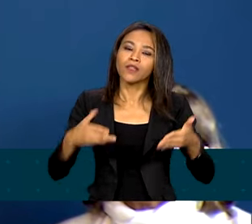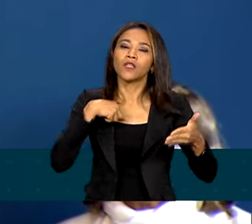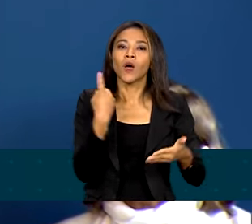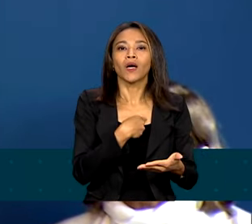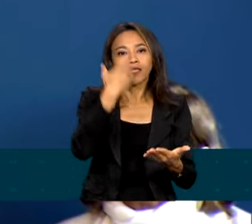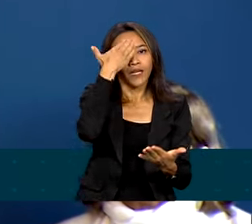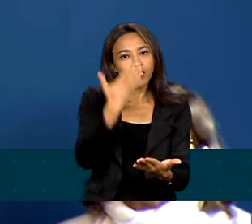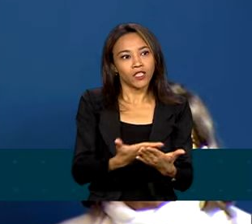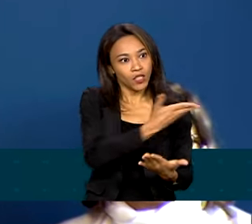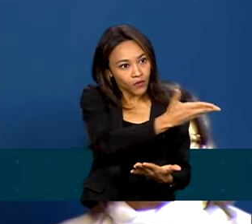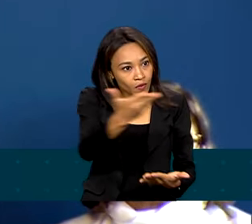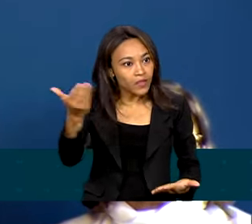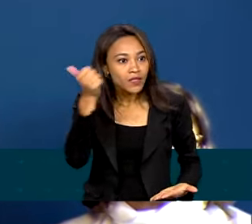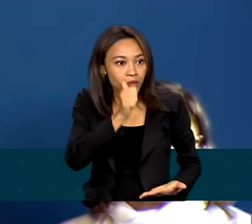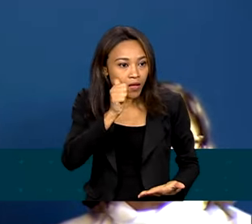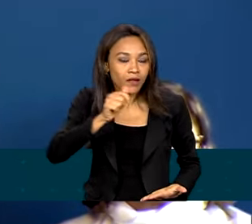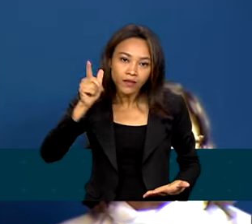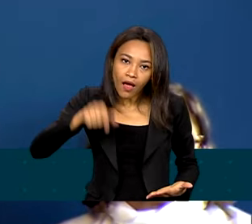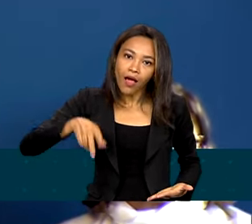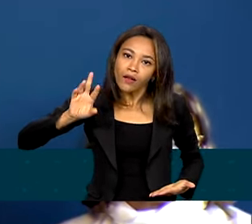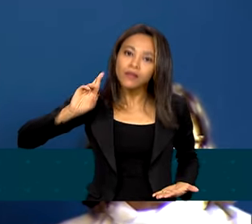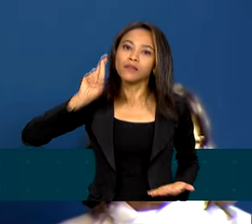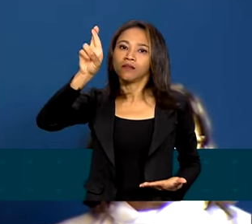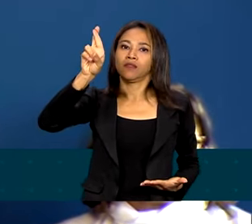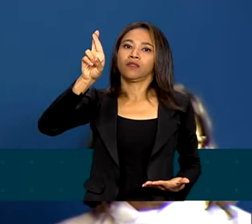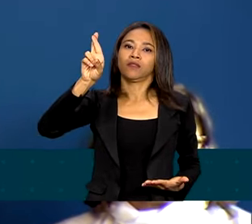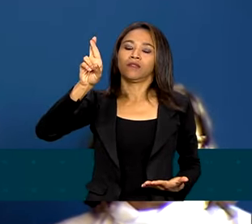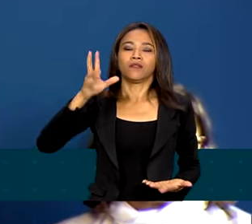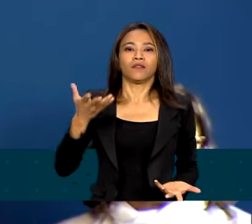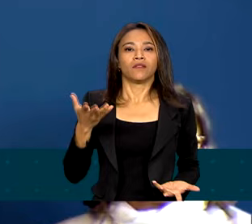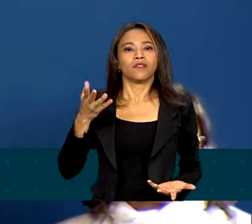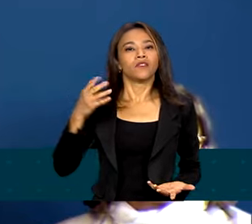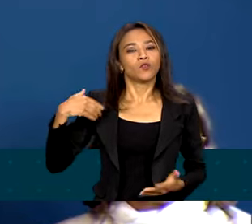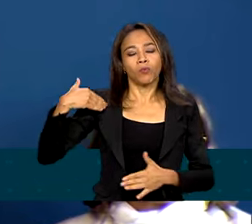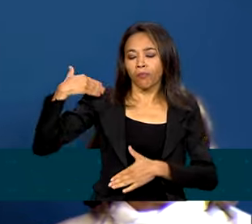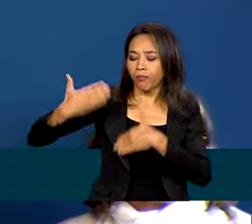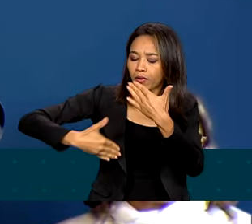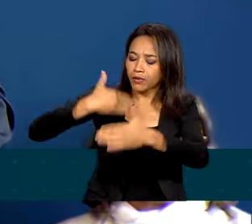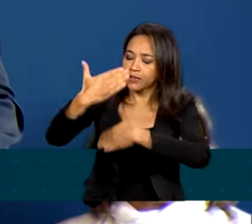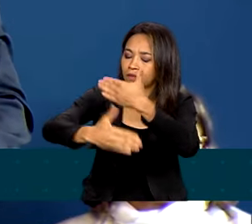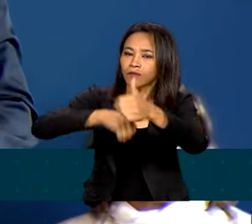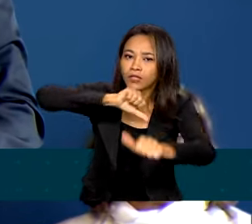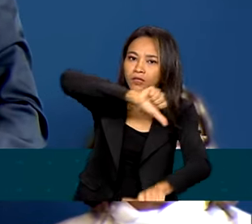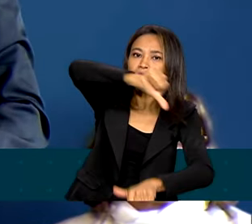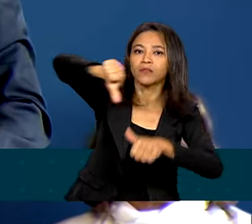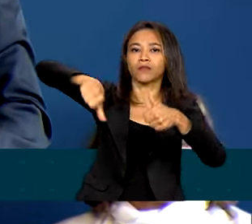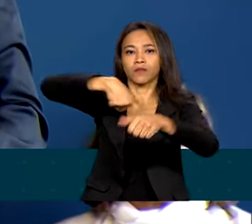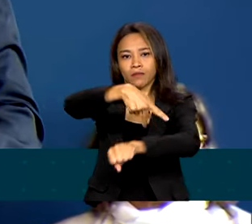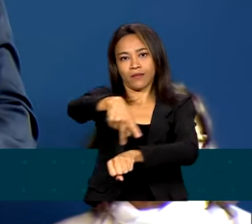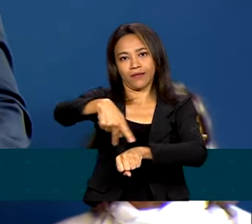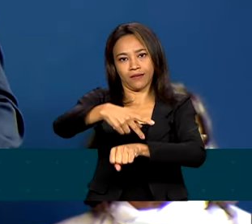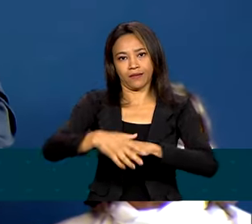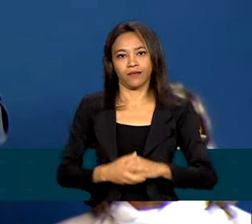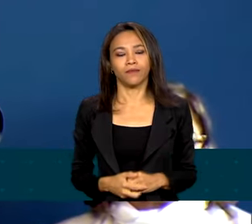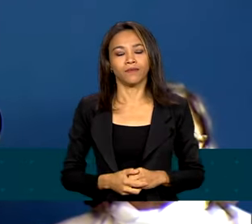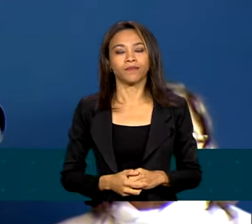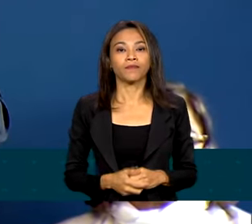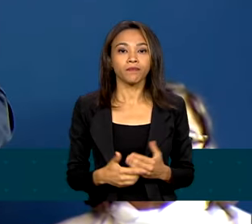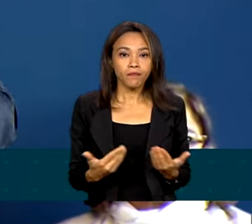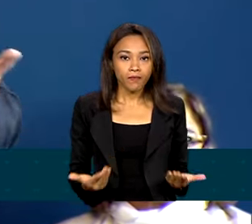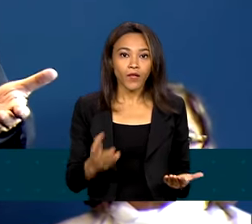que vocês são líderes de processos de mudança no nosso país. Nós vamos